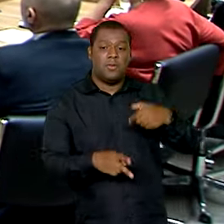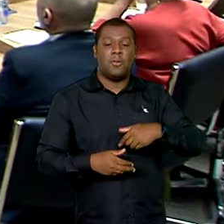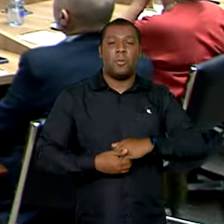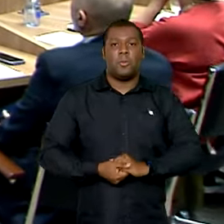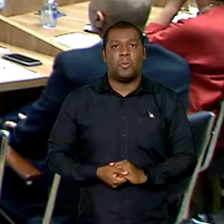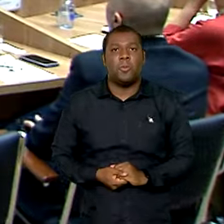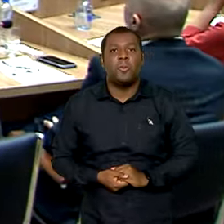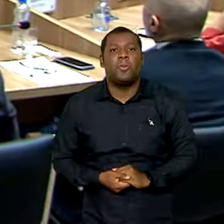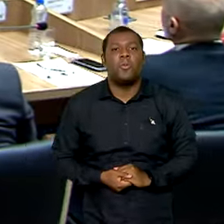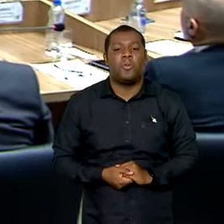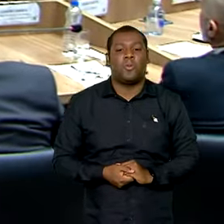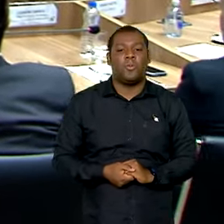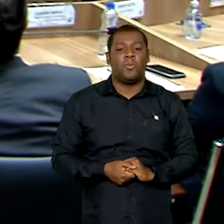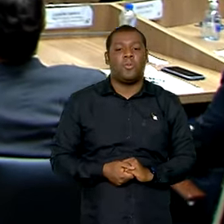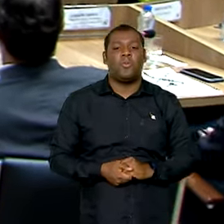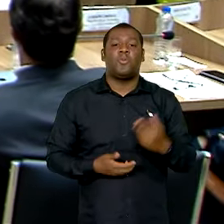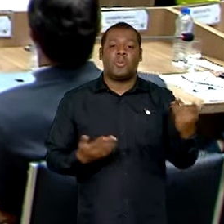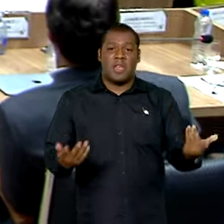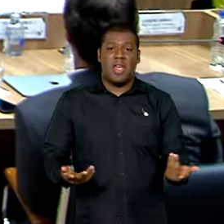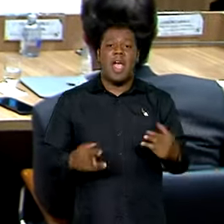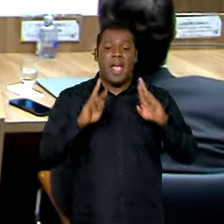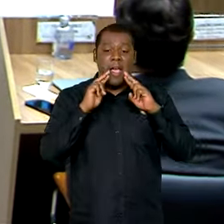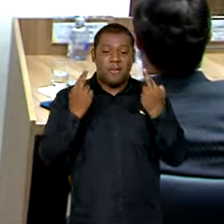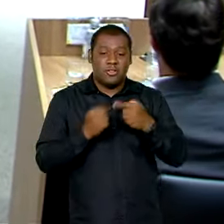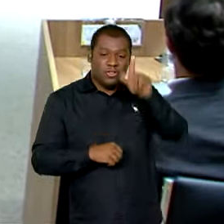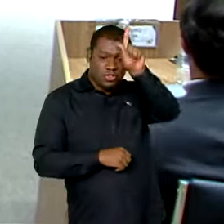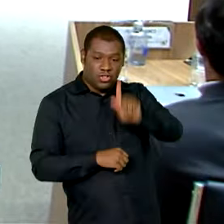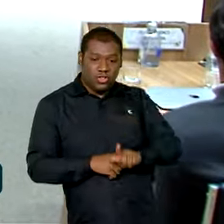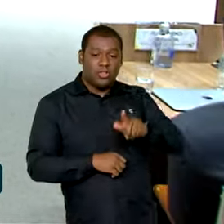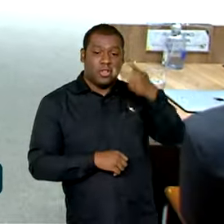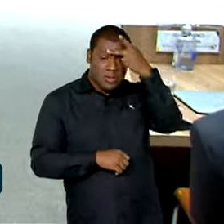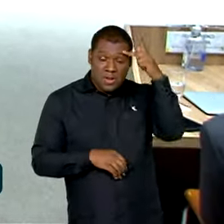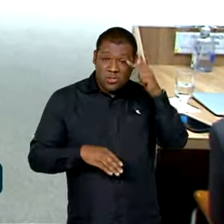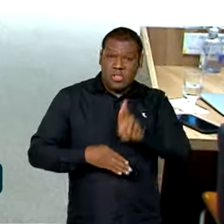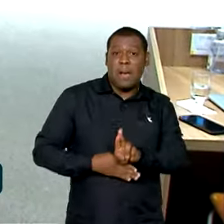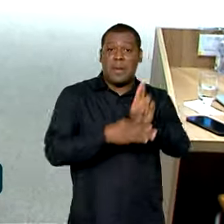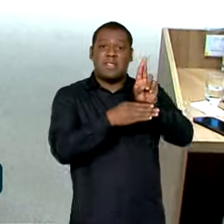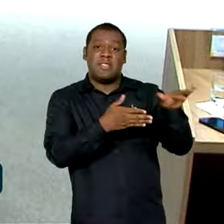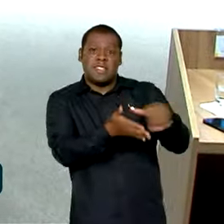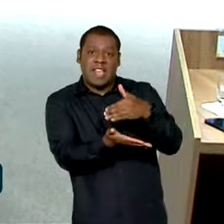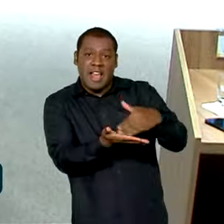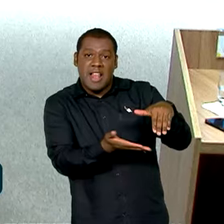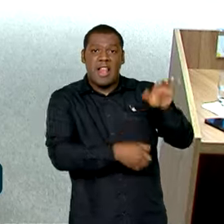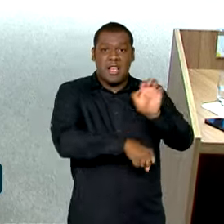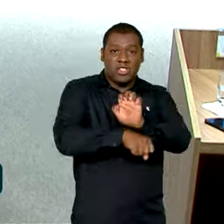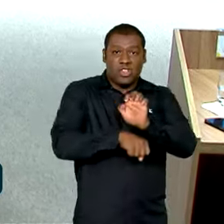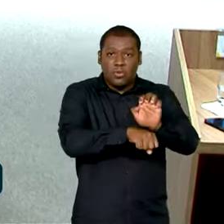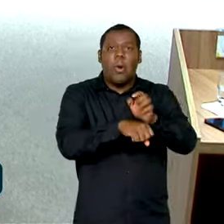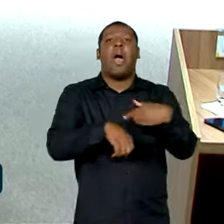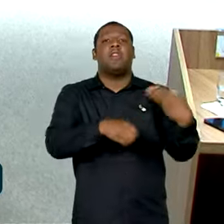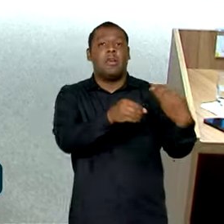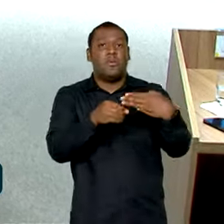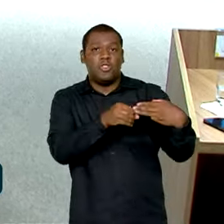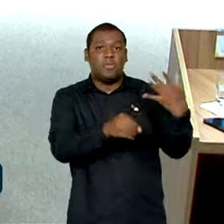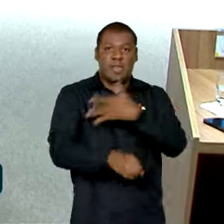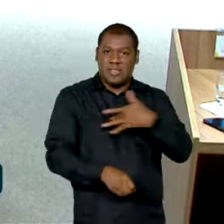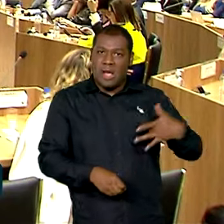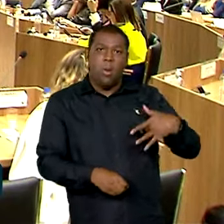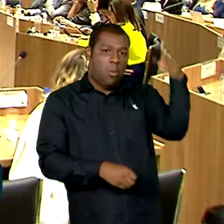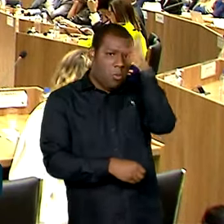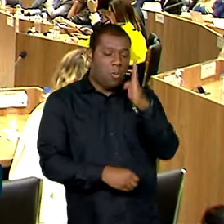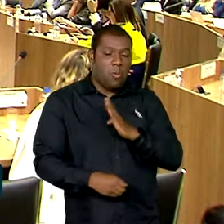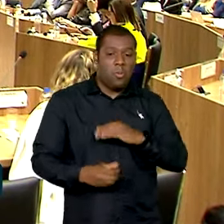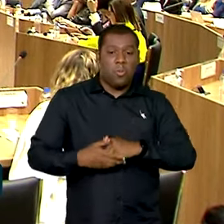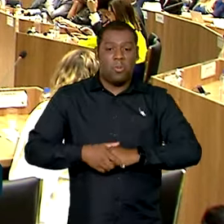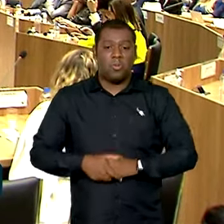O encontro entre gestores e representantes de secretarias estaduais e municipais de saúde de todo o Brasil